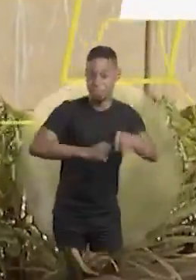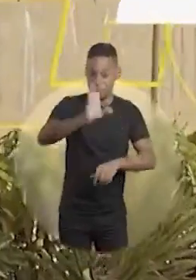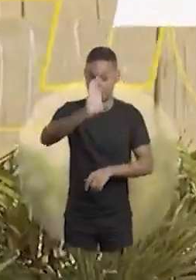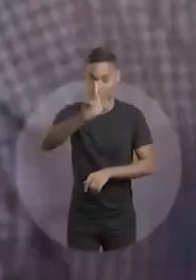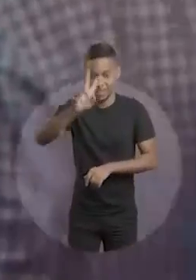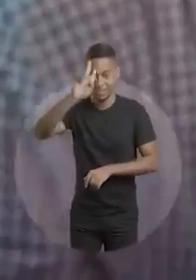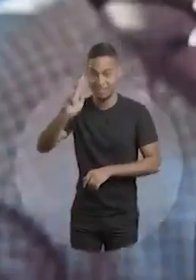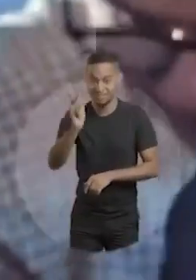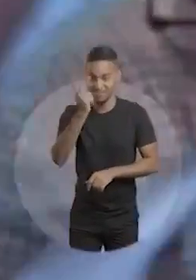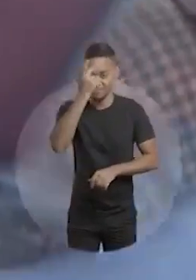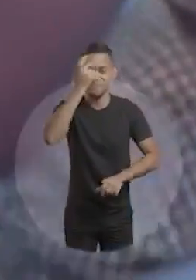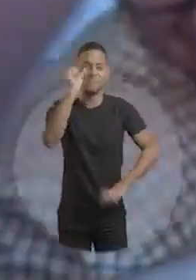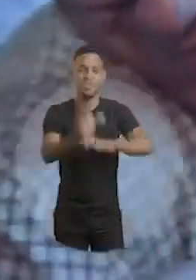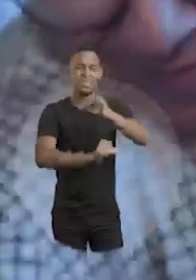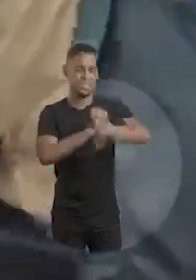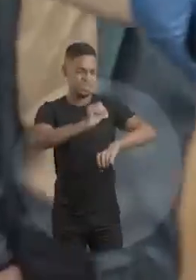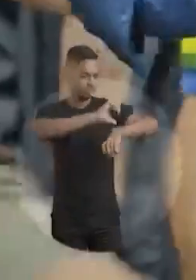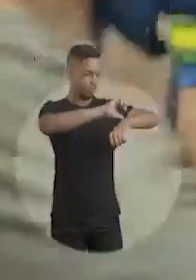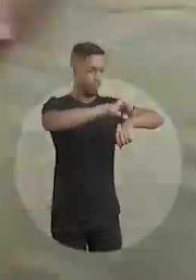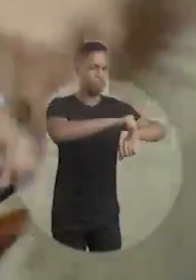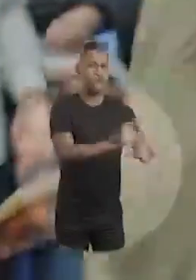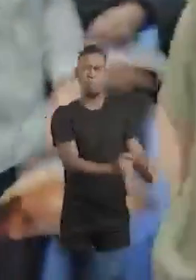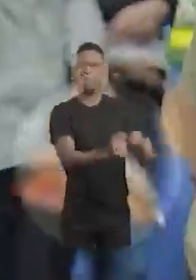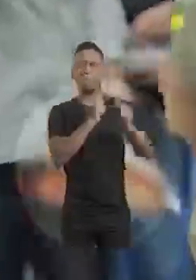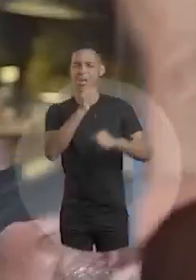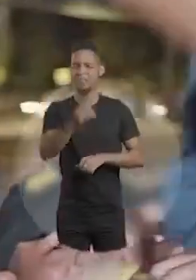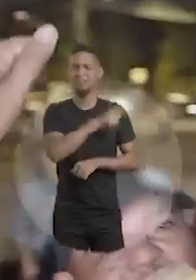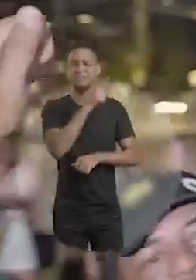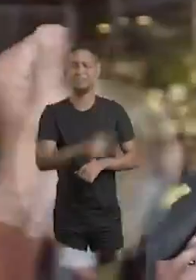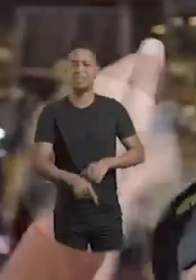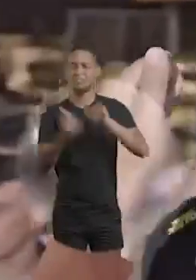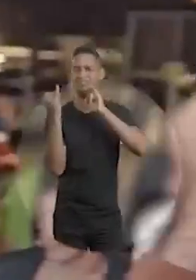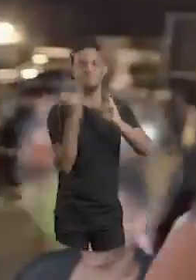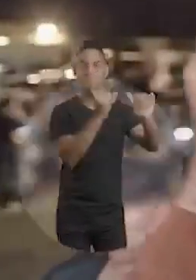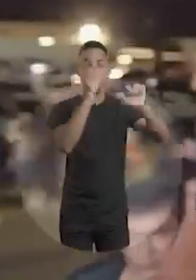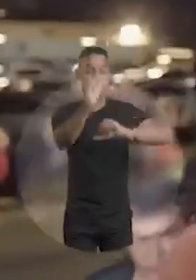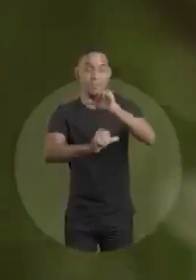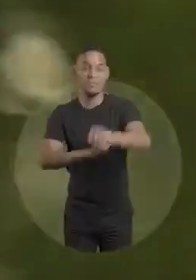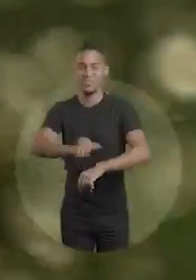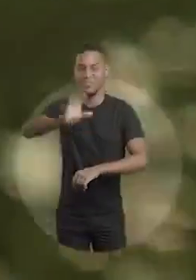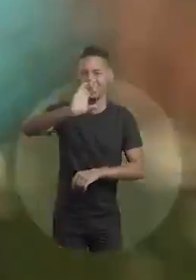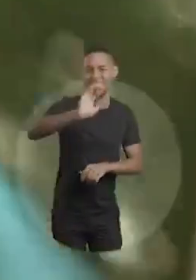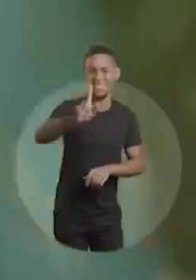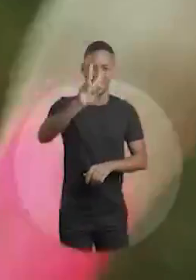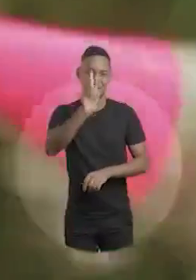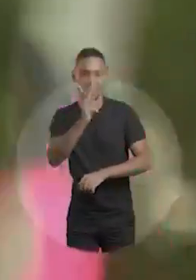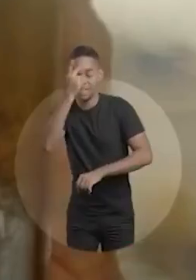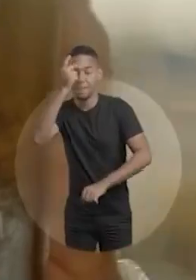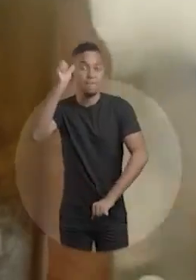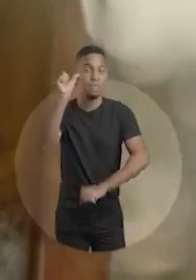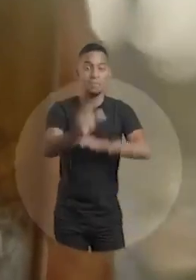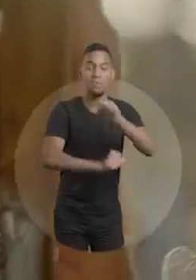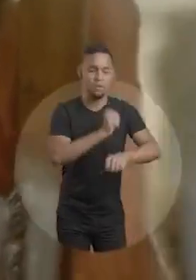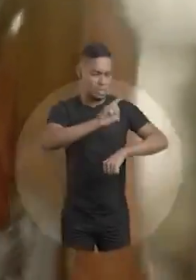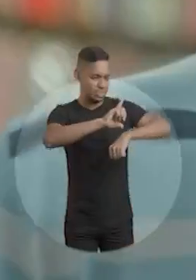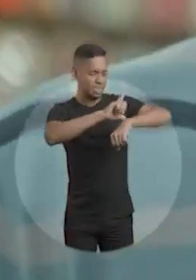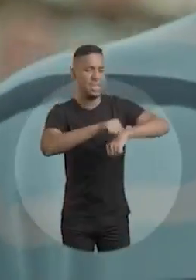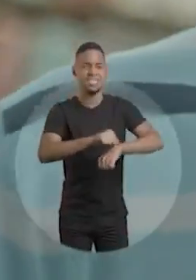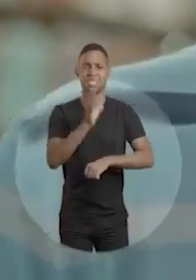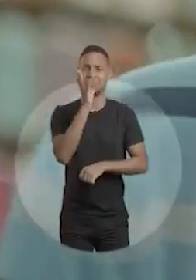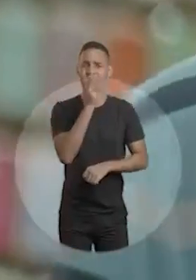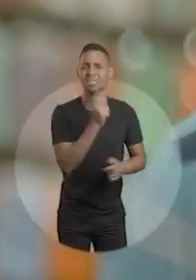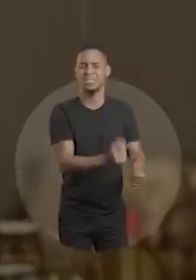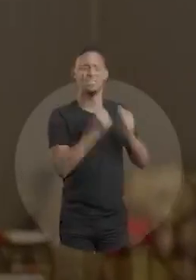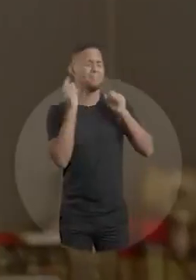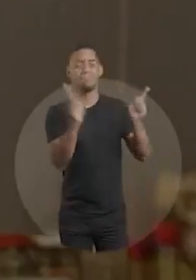então. Muda Campo Grande, muda já Campo Grande. Chega de atraso, de tanto descaso. Muda Campo Grande, muda já Campo Grande.